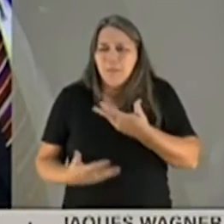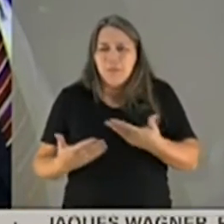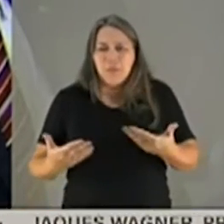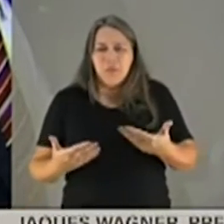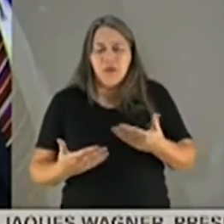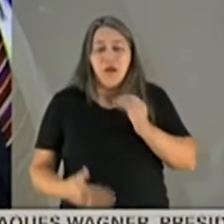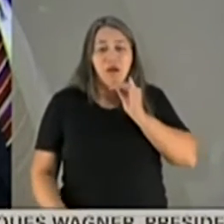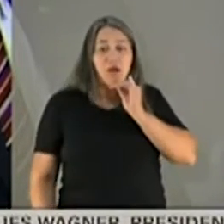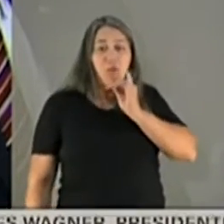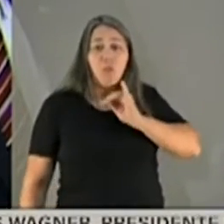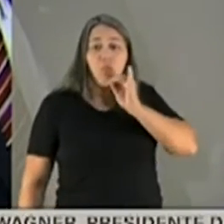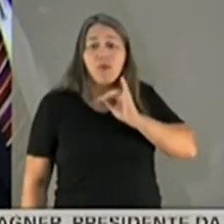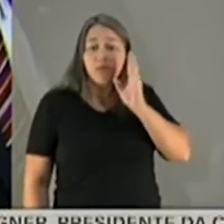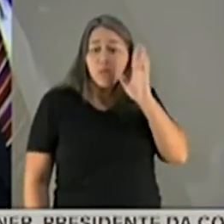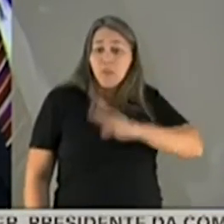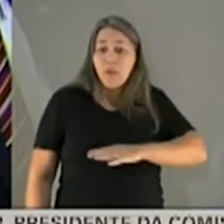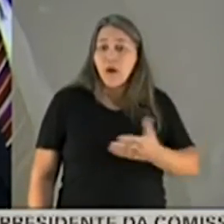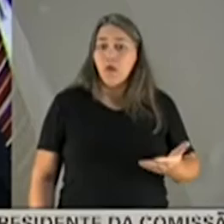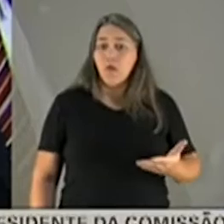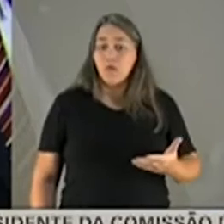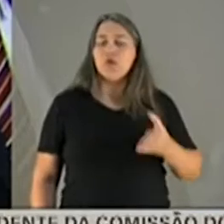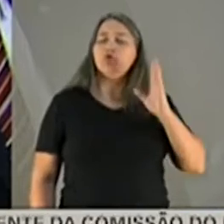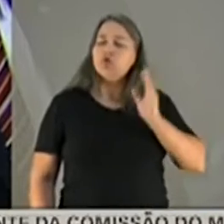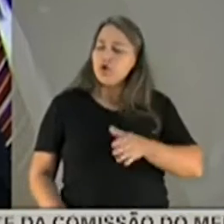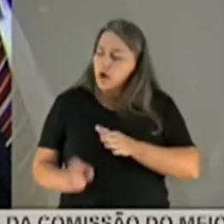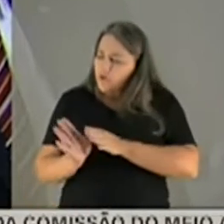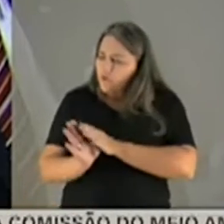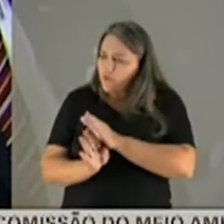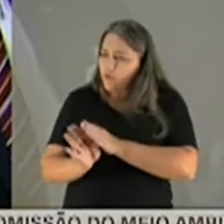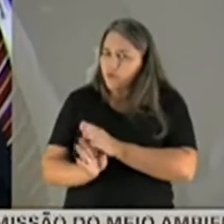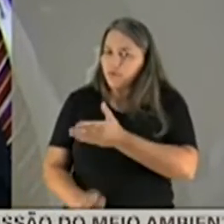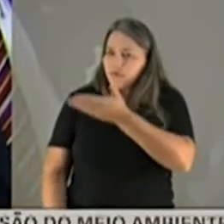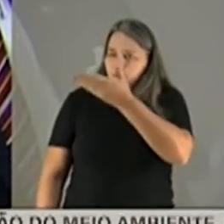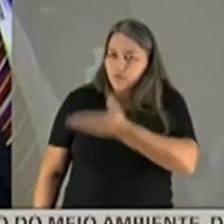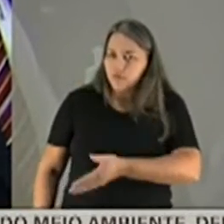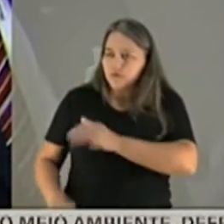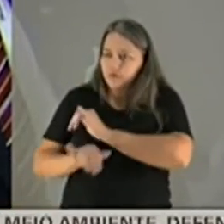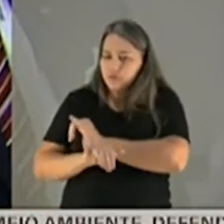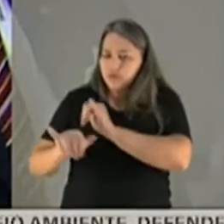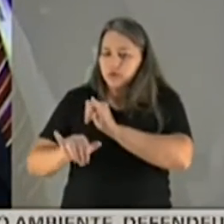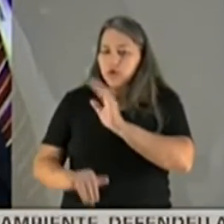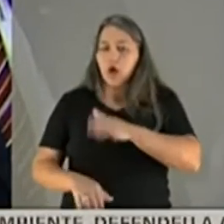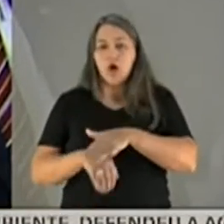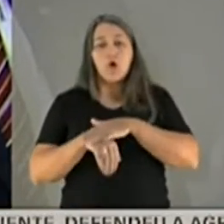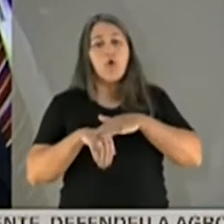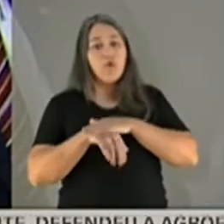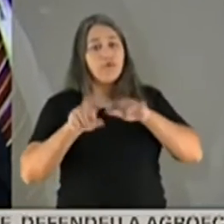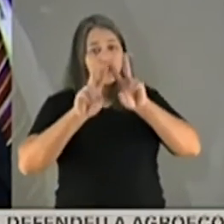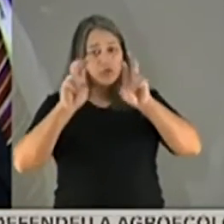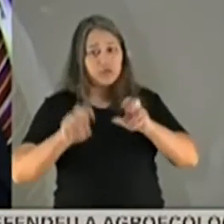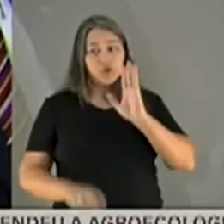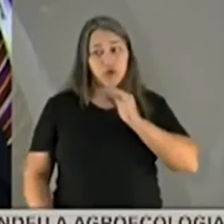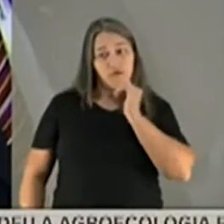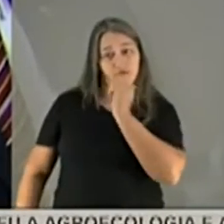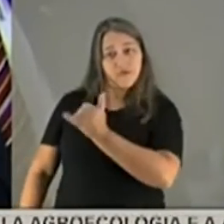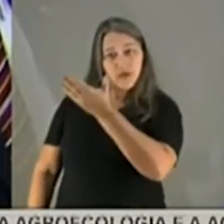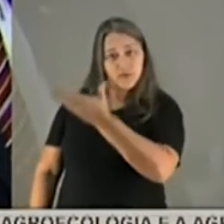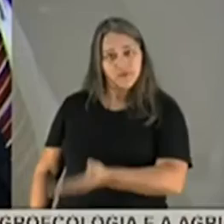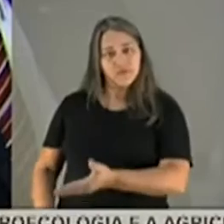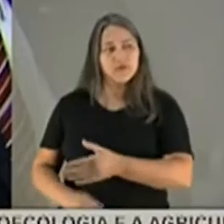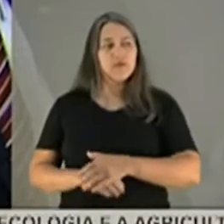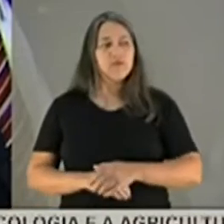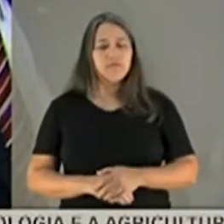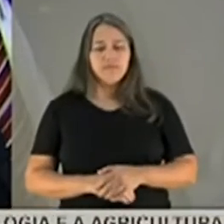da República fazer Já informei a vossa excelência que já conversei com o presidente sobre esse assunto. Já informei a vossa excelência. E